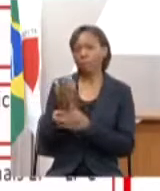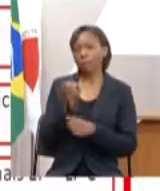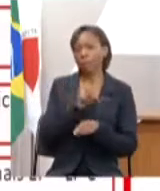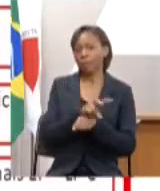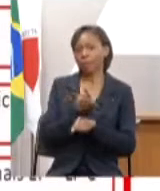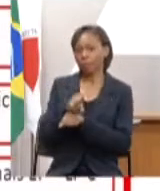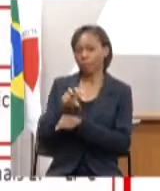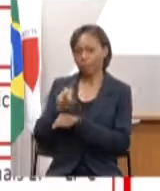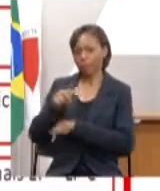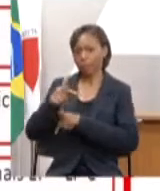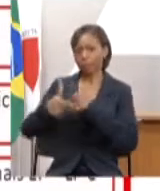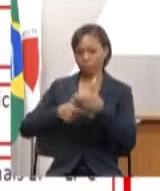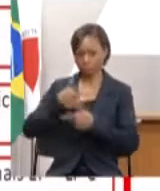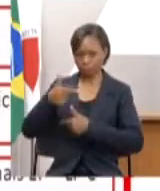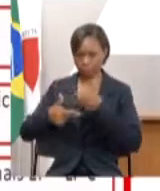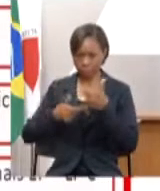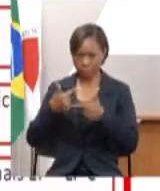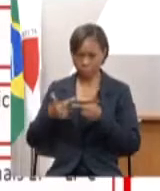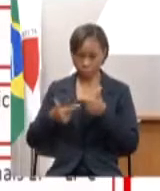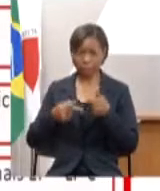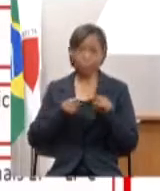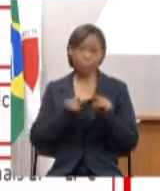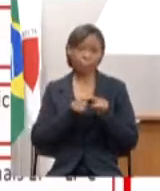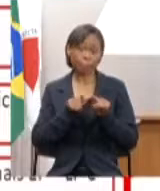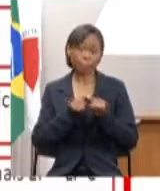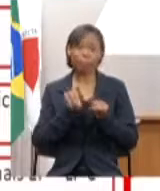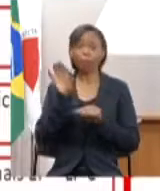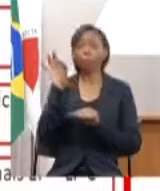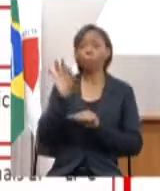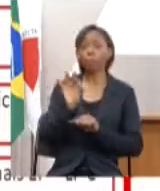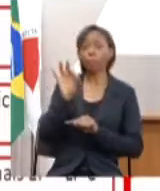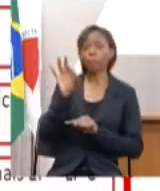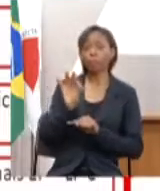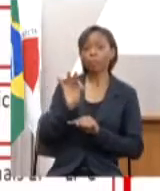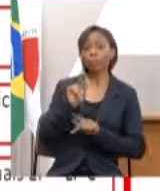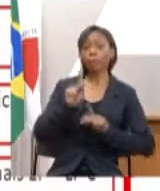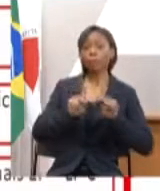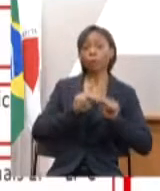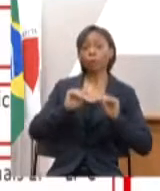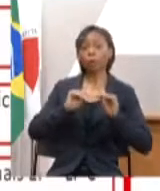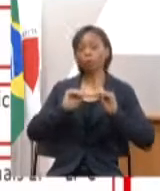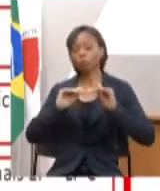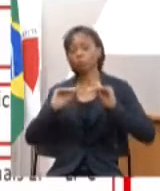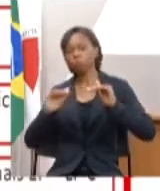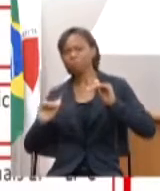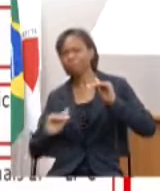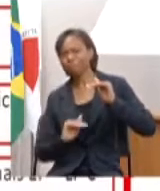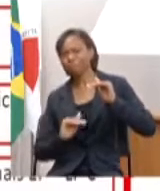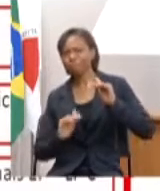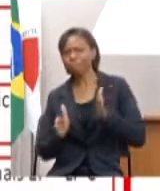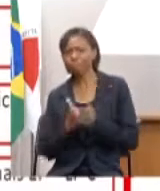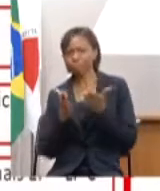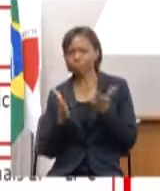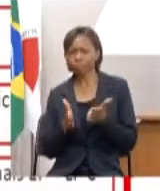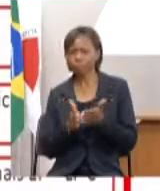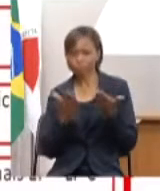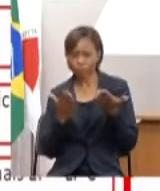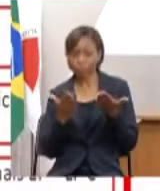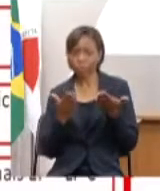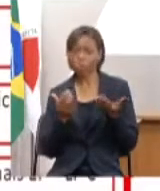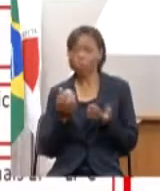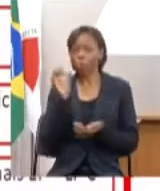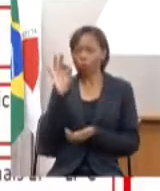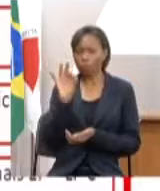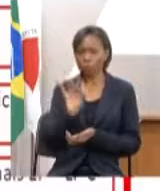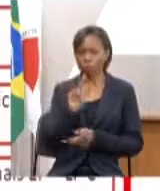indicadores sociais como percentual de pessoas abaixo da linha de extrema pobreza, percentual de pessoas abaixo da linha da